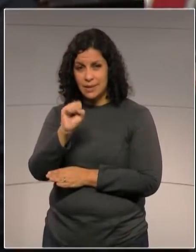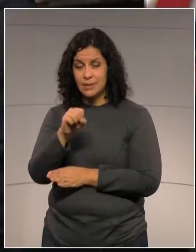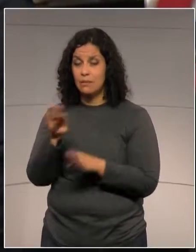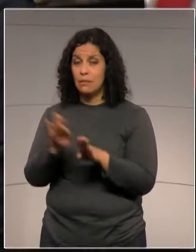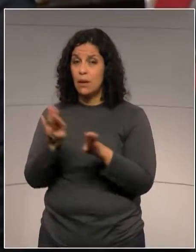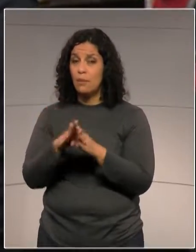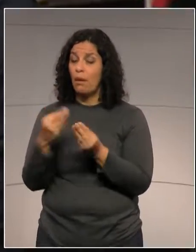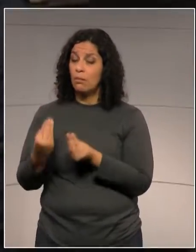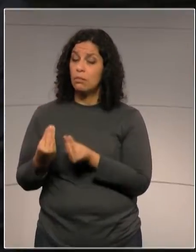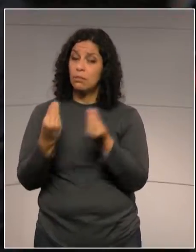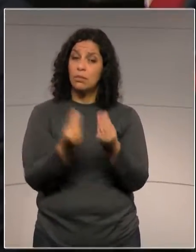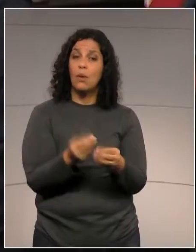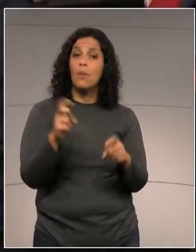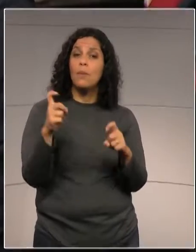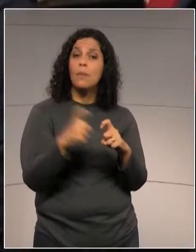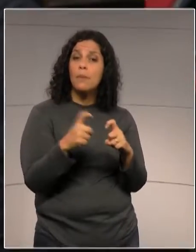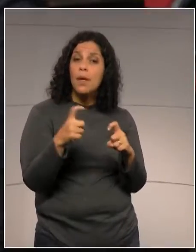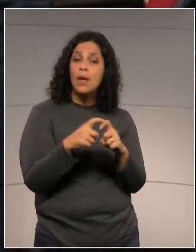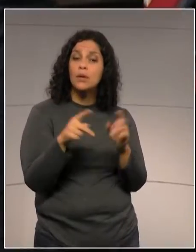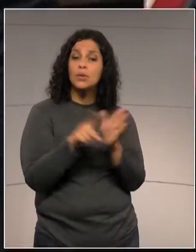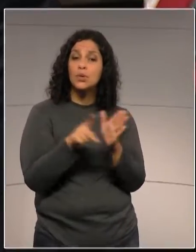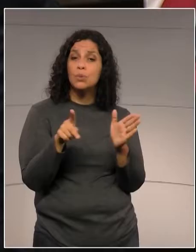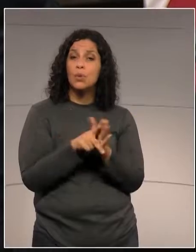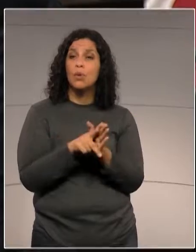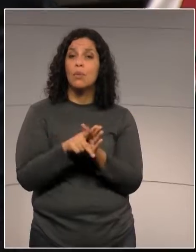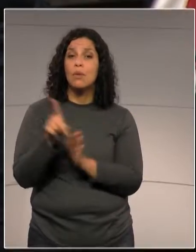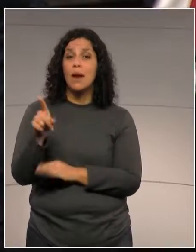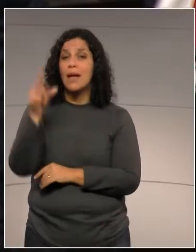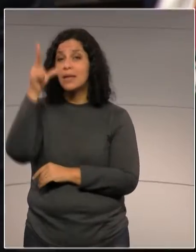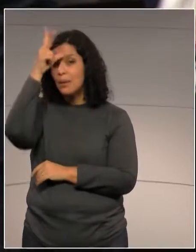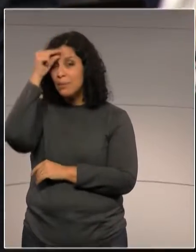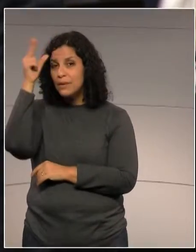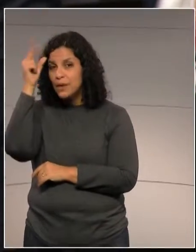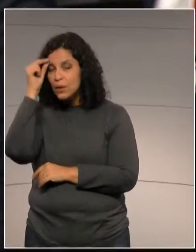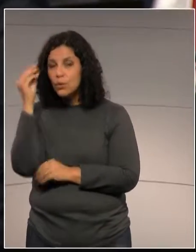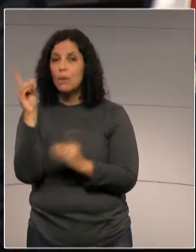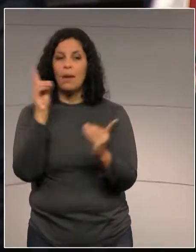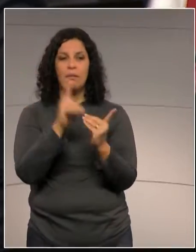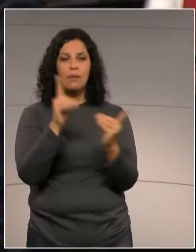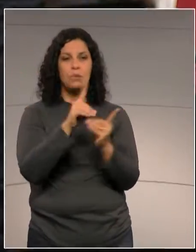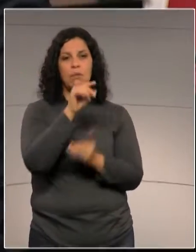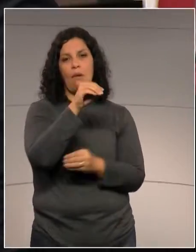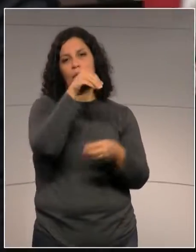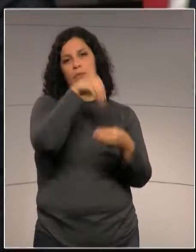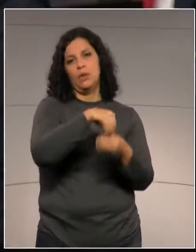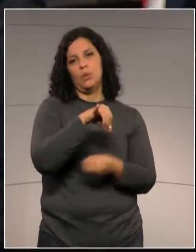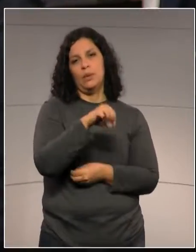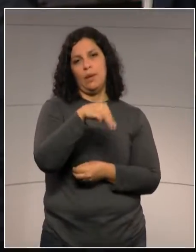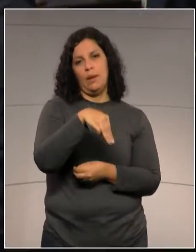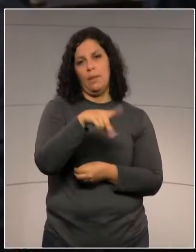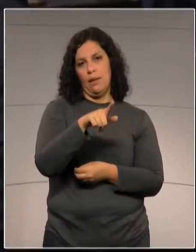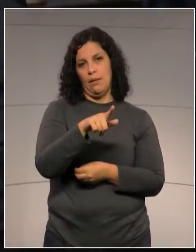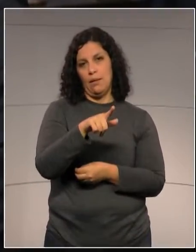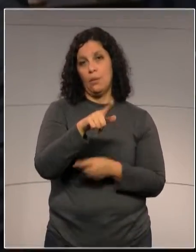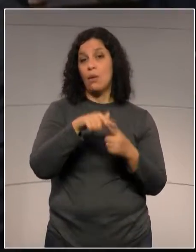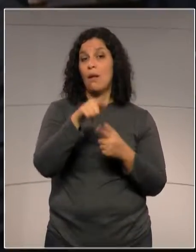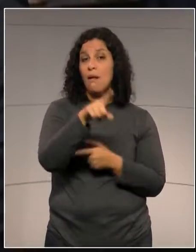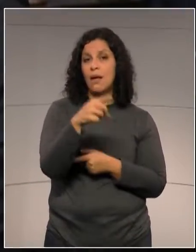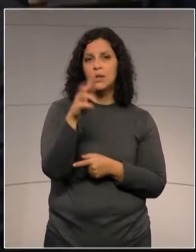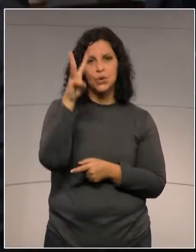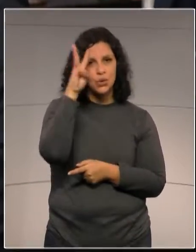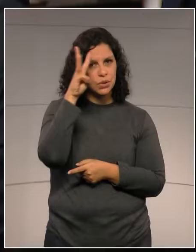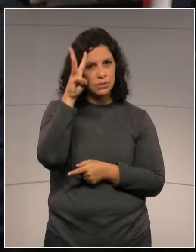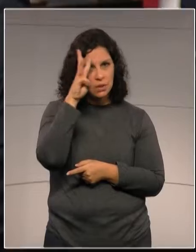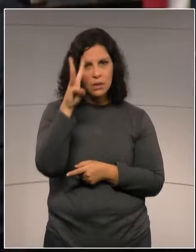acabou cedendo um médico do município para atender o ML, porque senão, lá de terça